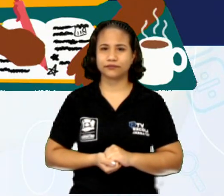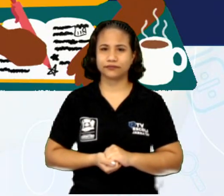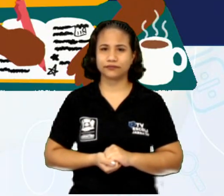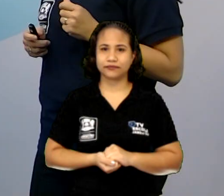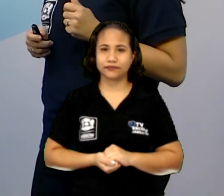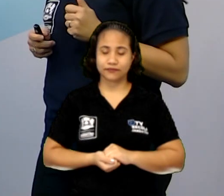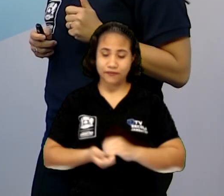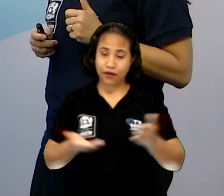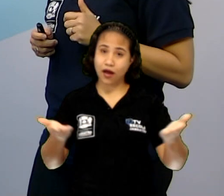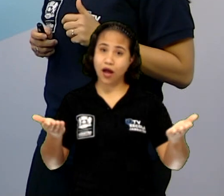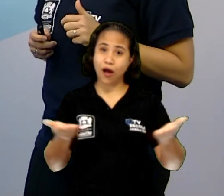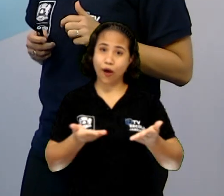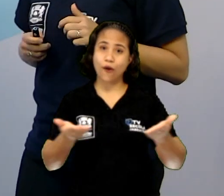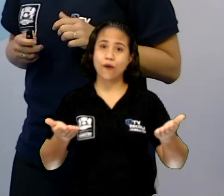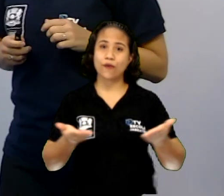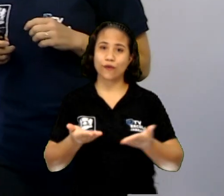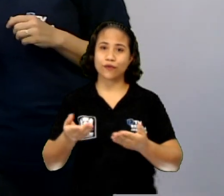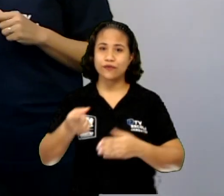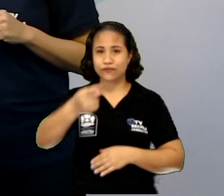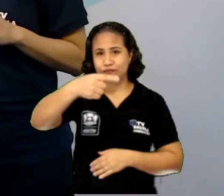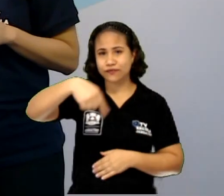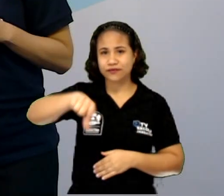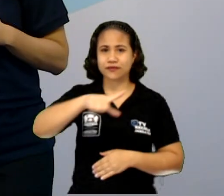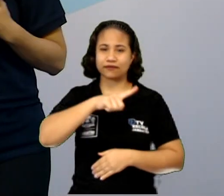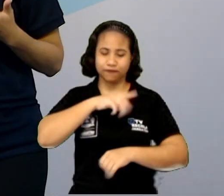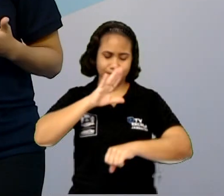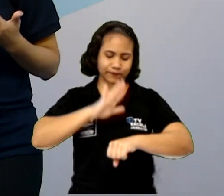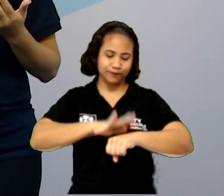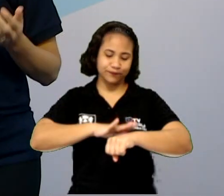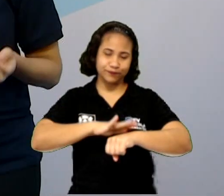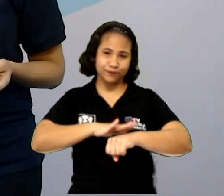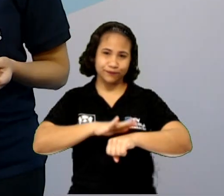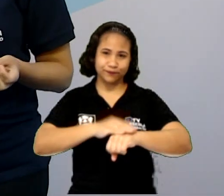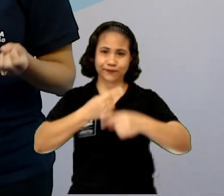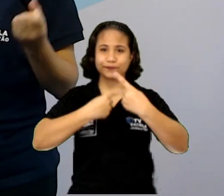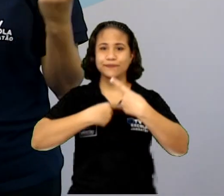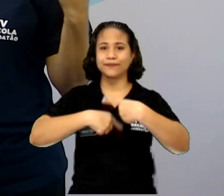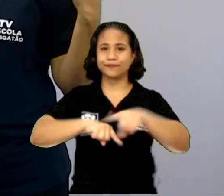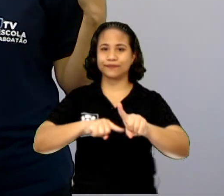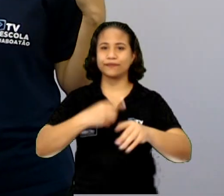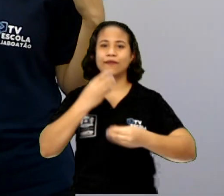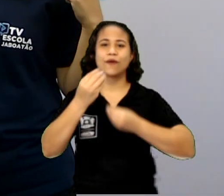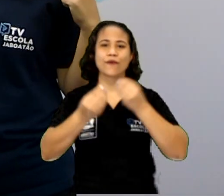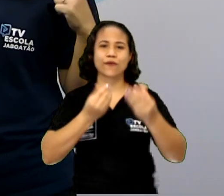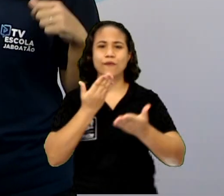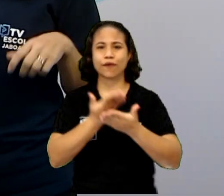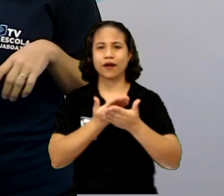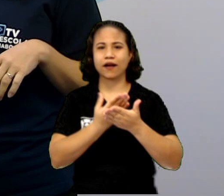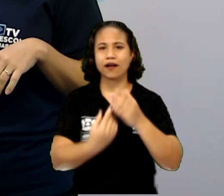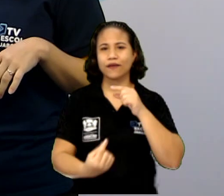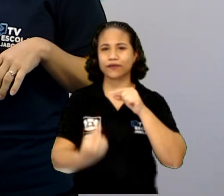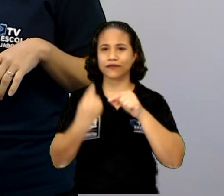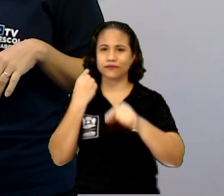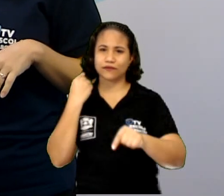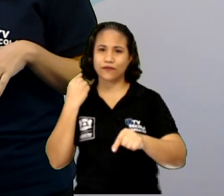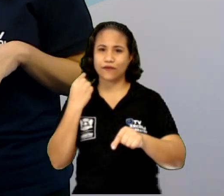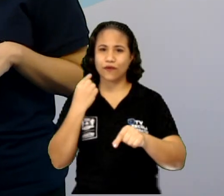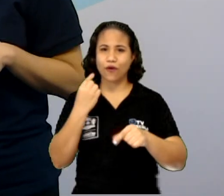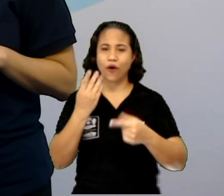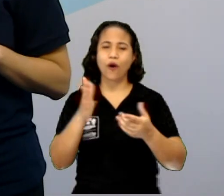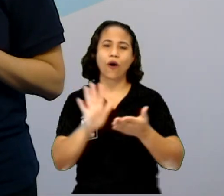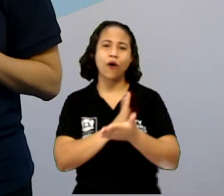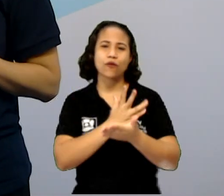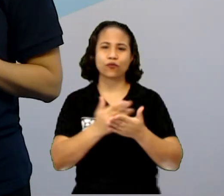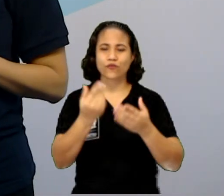E agora, vocês vão ter a hora do desafio. Como na aula anterior, eu vou deixar aqui algumas